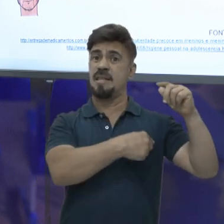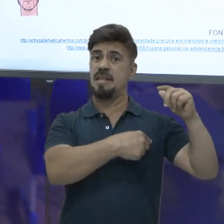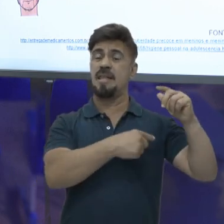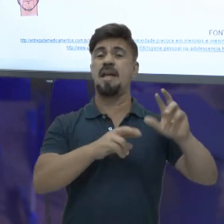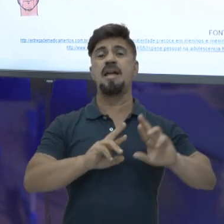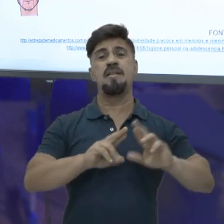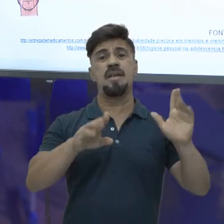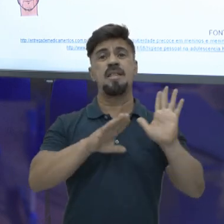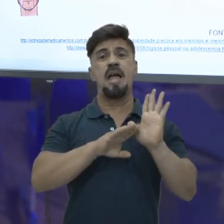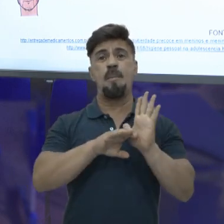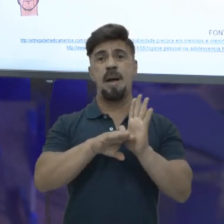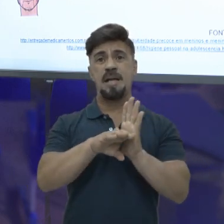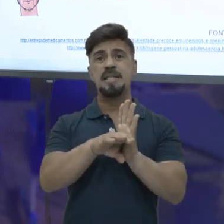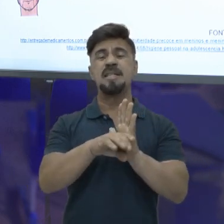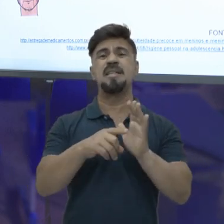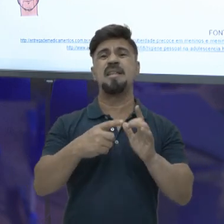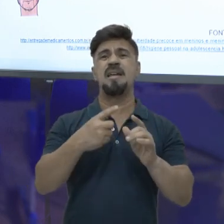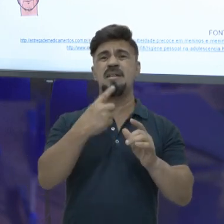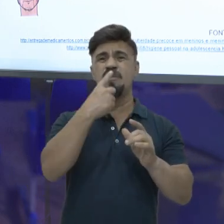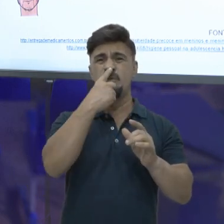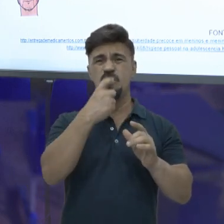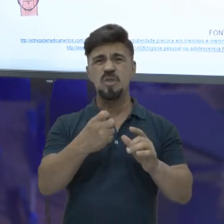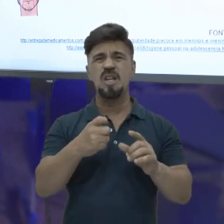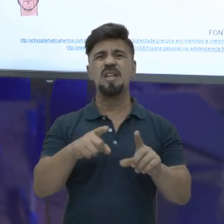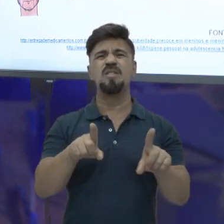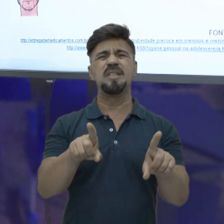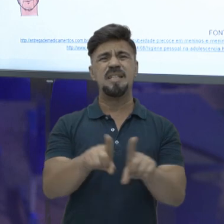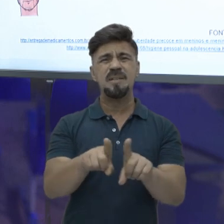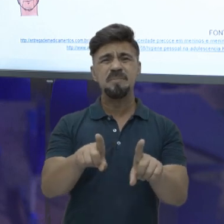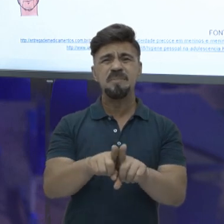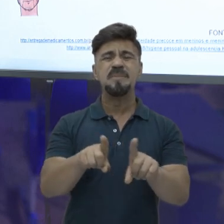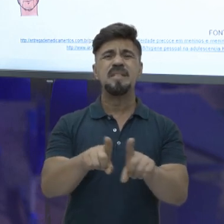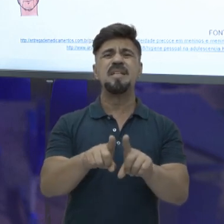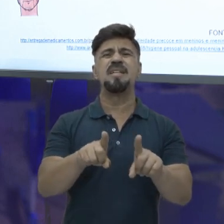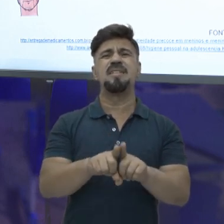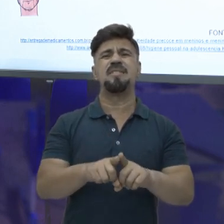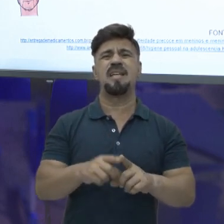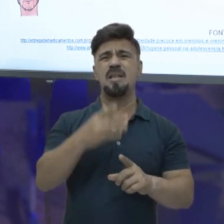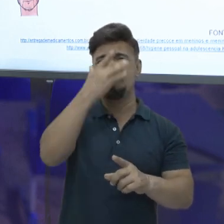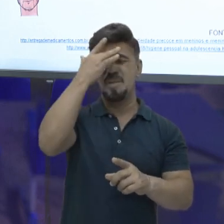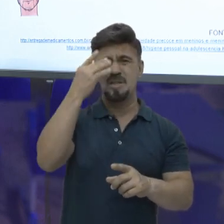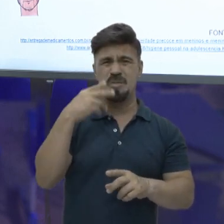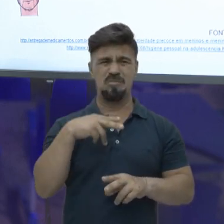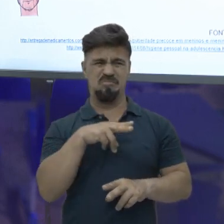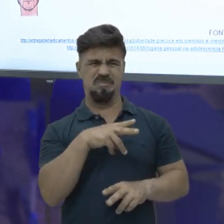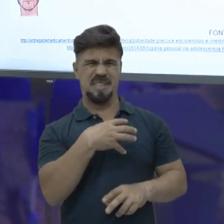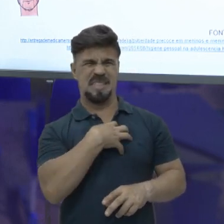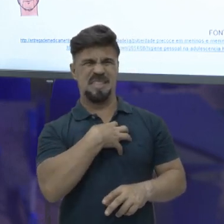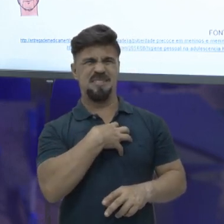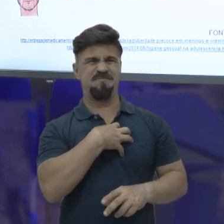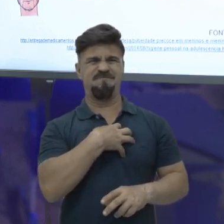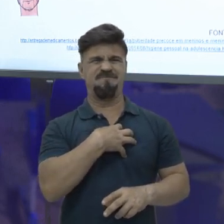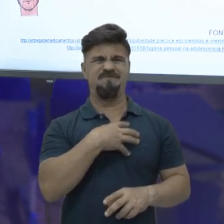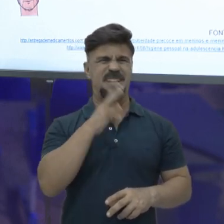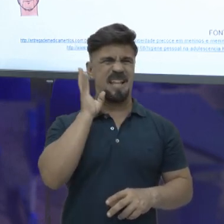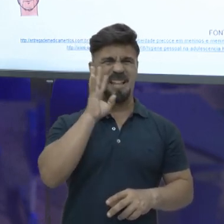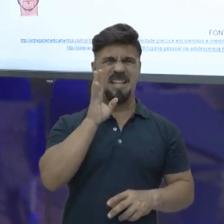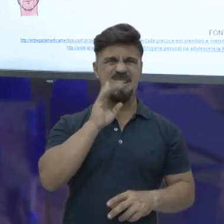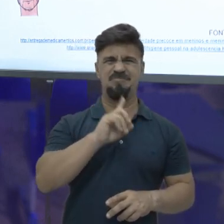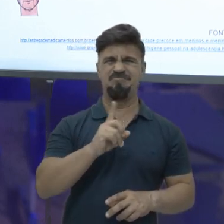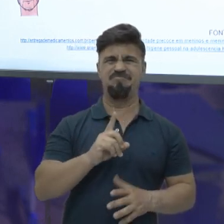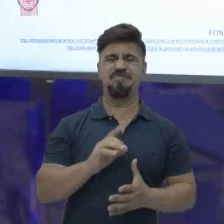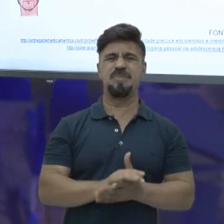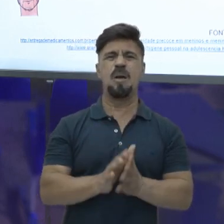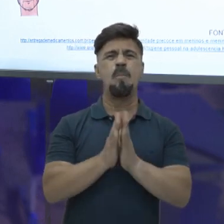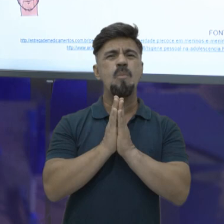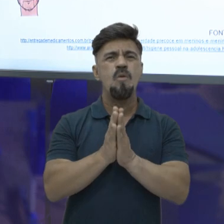função, que é gerar um mau cheirinho. E aí, esse mau cheirinho acaba chegando em todo mundo. Não é muito legal, não, tá, pessoal? Por